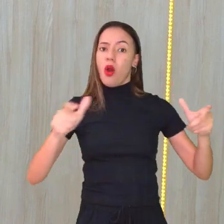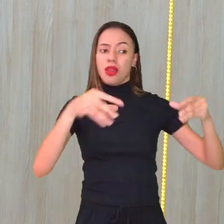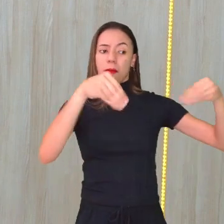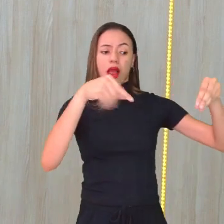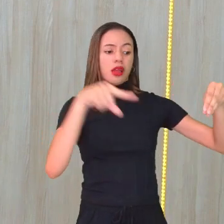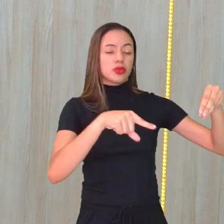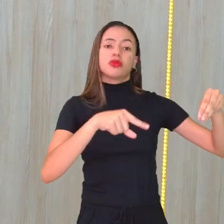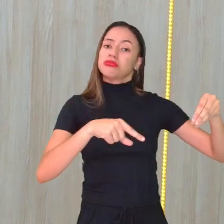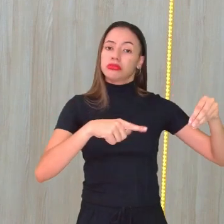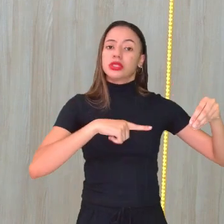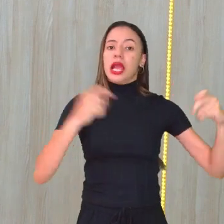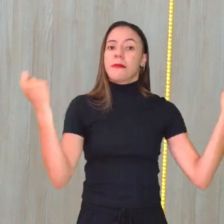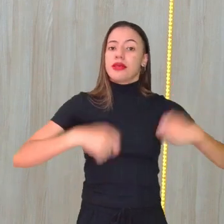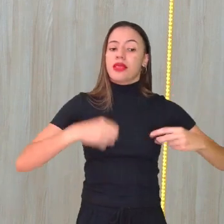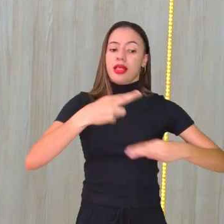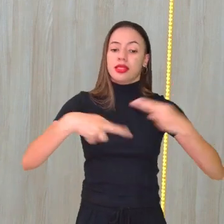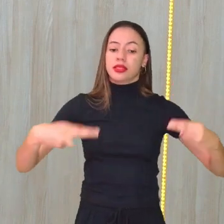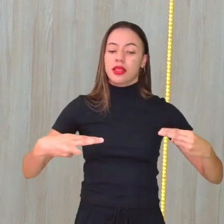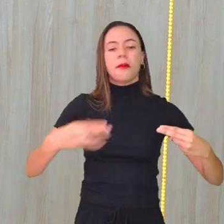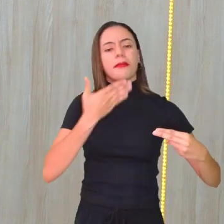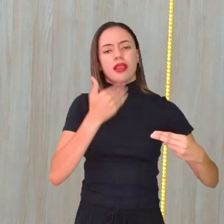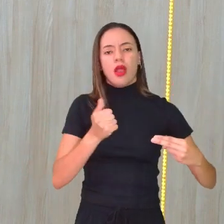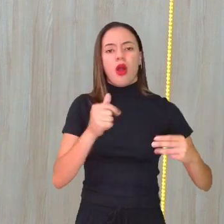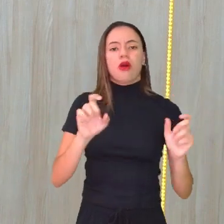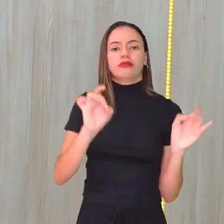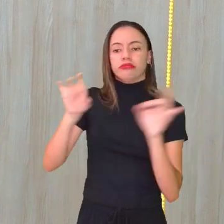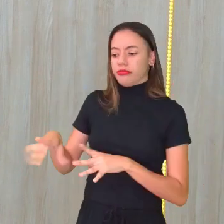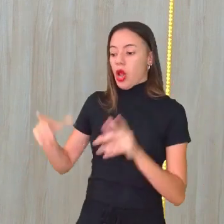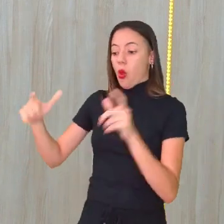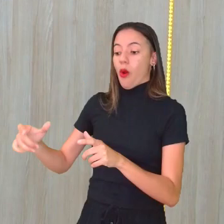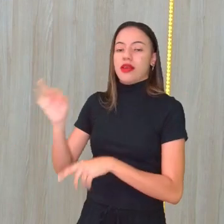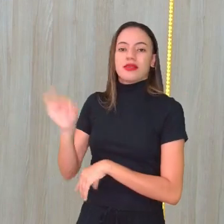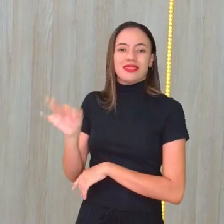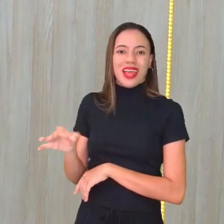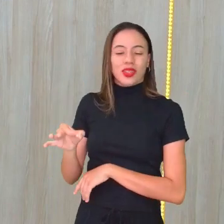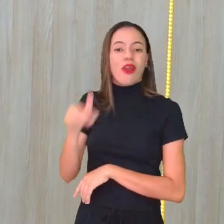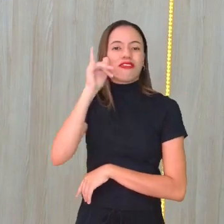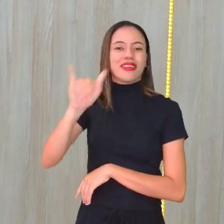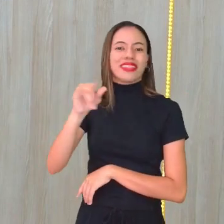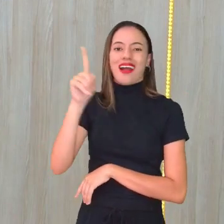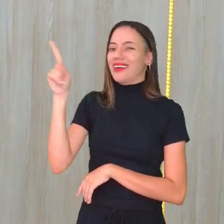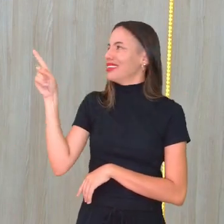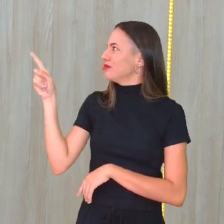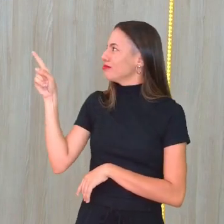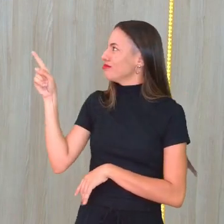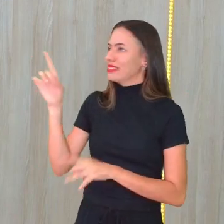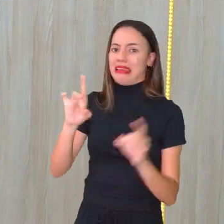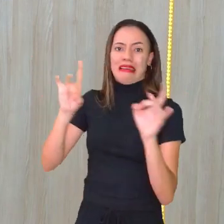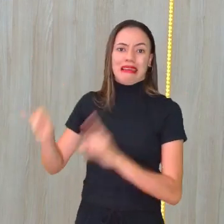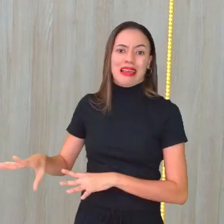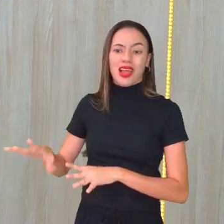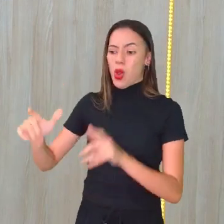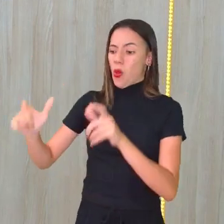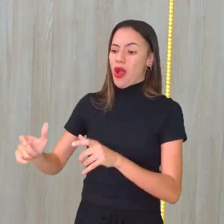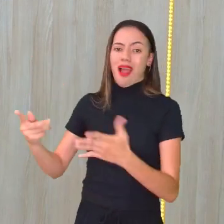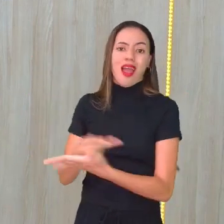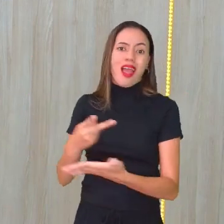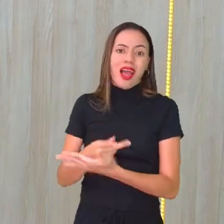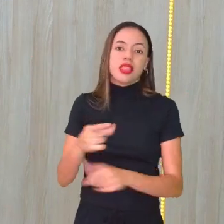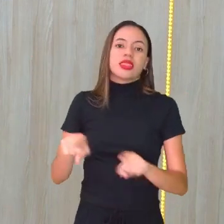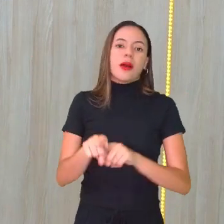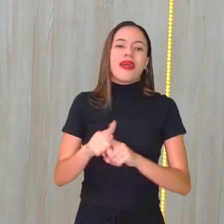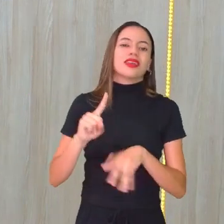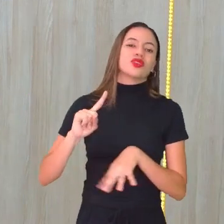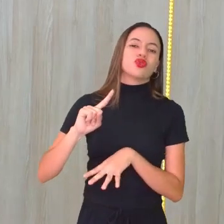descartar no lugar correto, para que ele não fique exatamente assim, olha. Descartado incorretamente e poluindo as